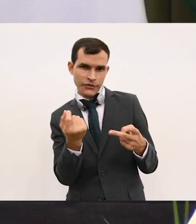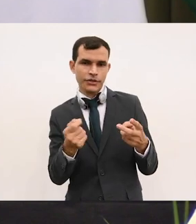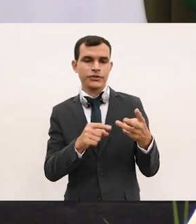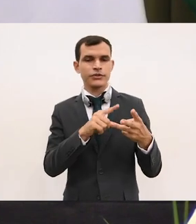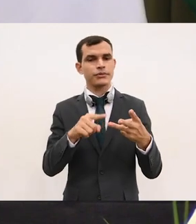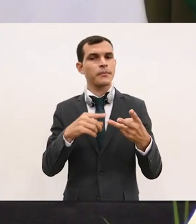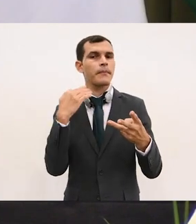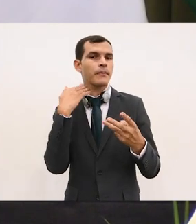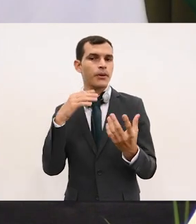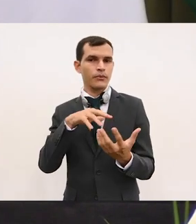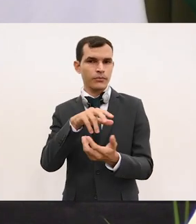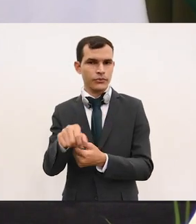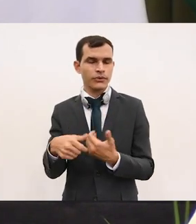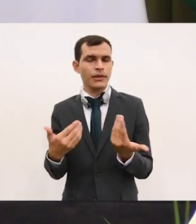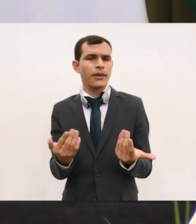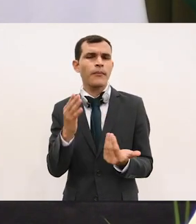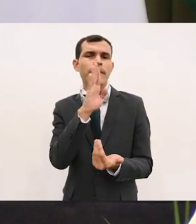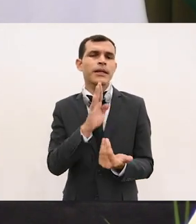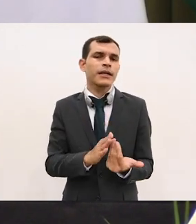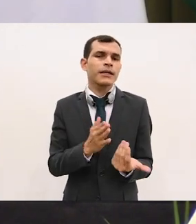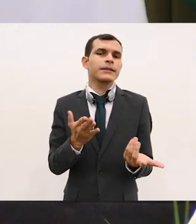será a posição do Brasil em relação a isso?